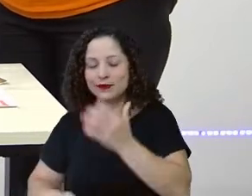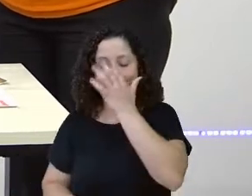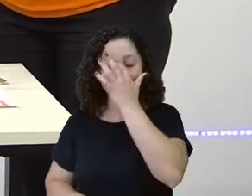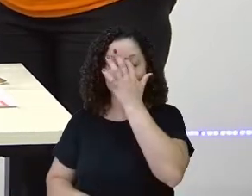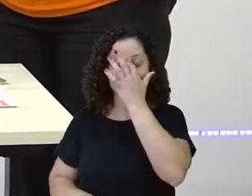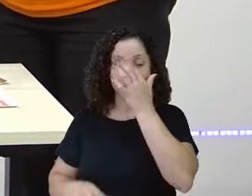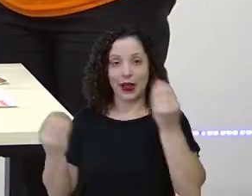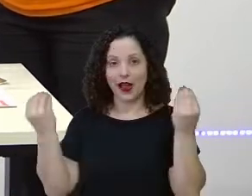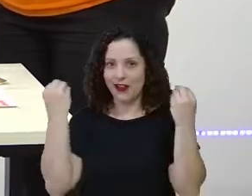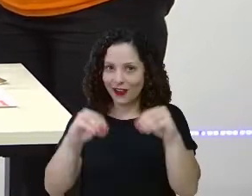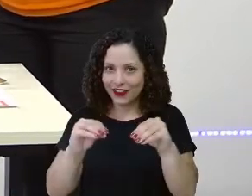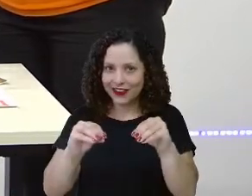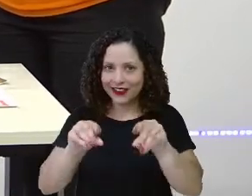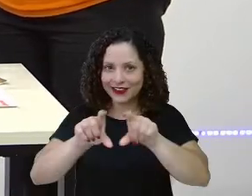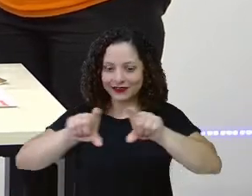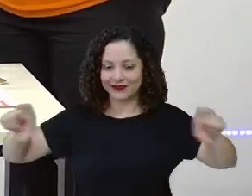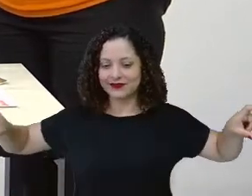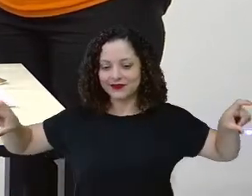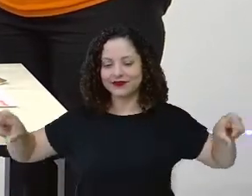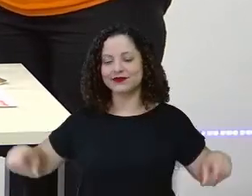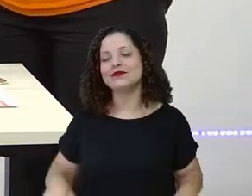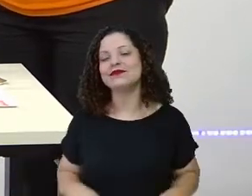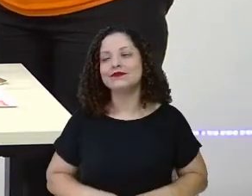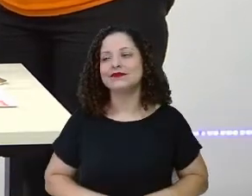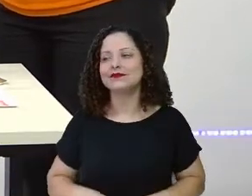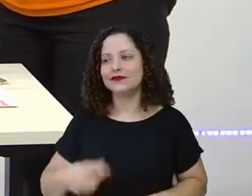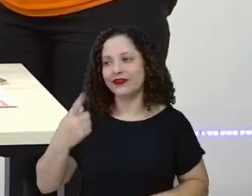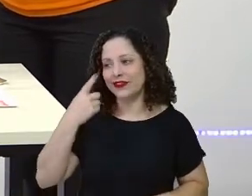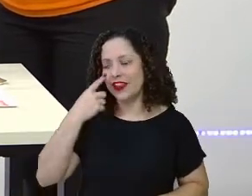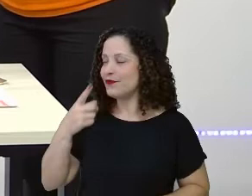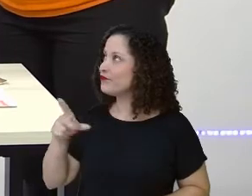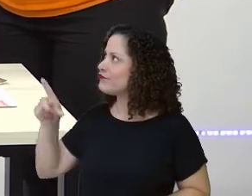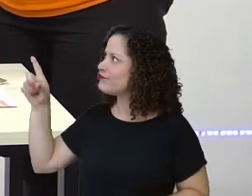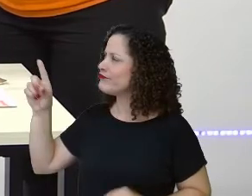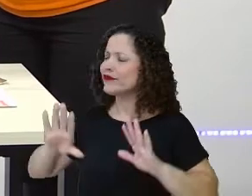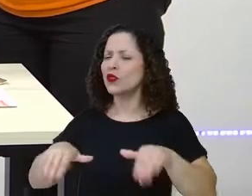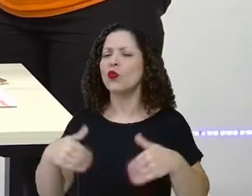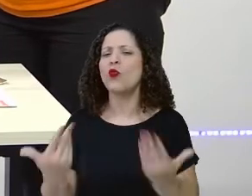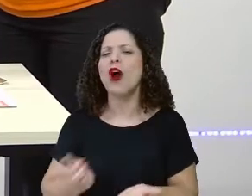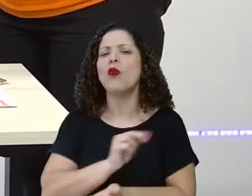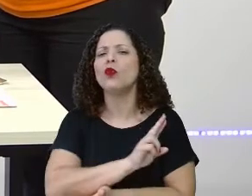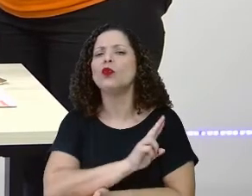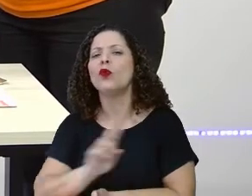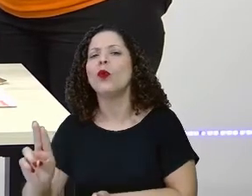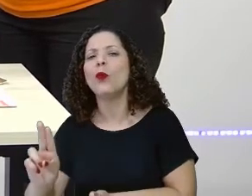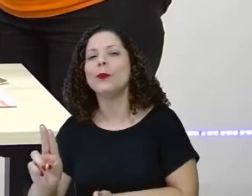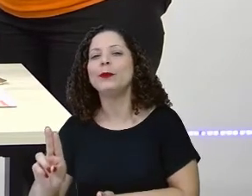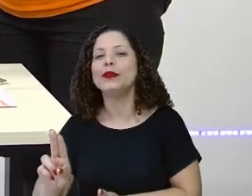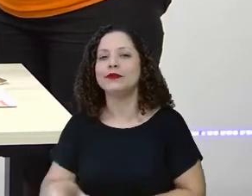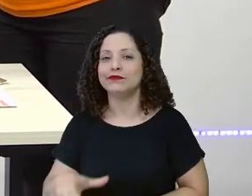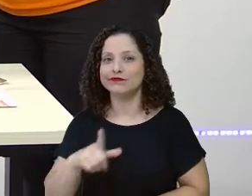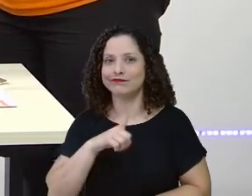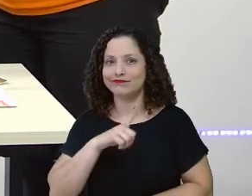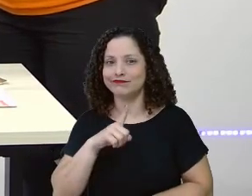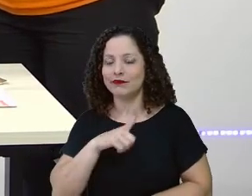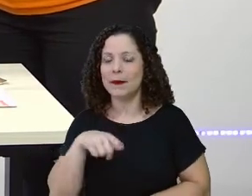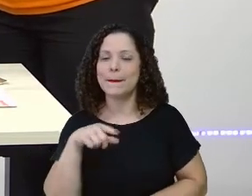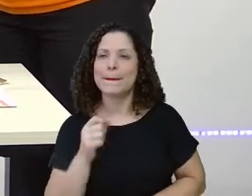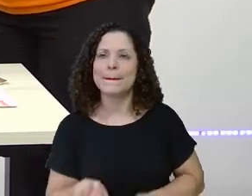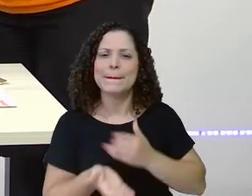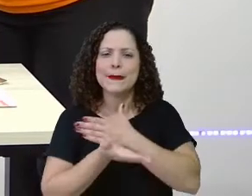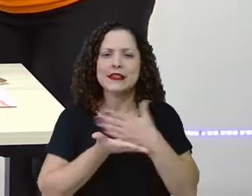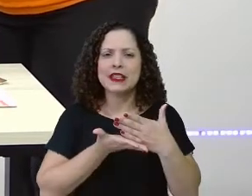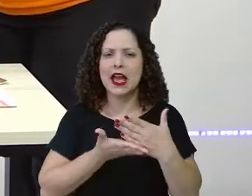escrever aí, tá certo? Tá aí! Olha aqui! Qual será o nome que vem aqui? Começa com a letra P.